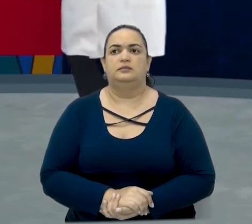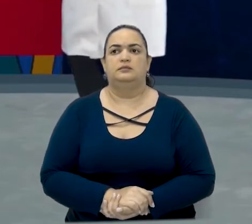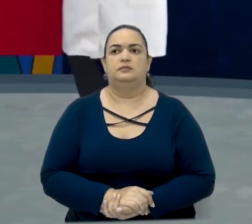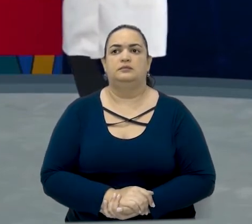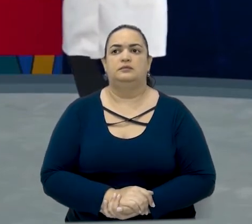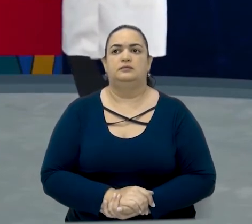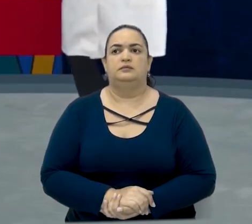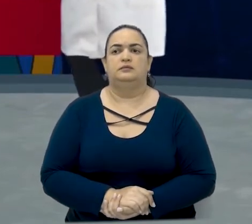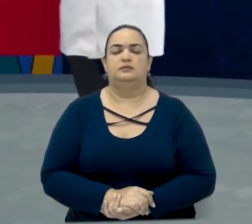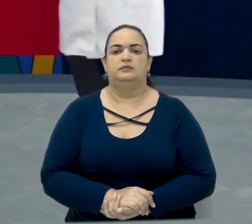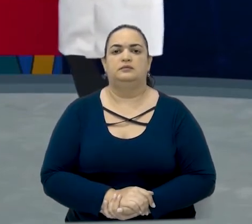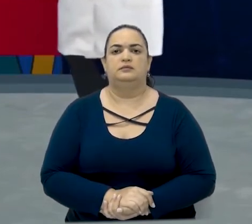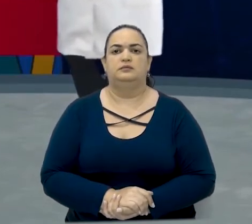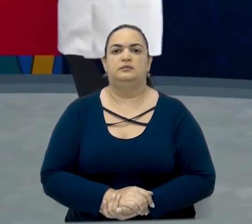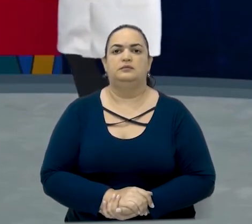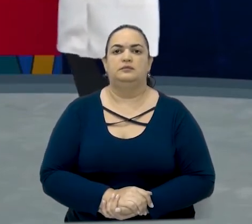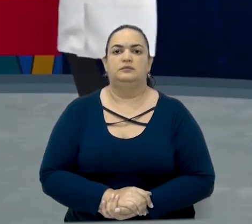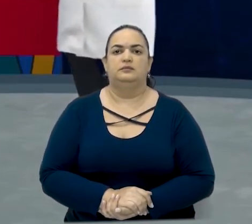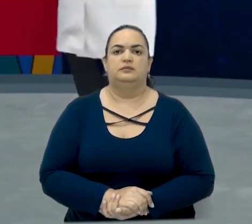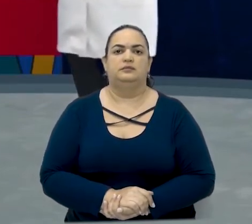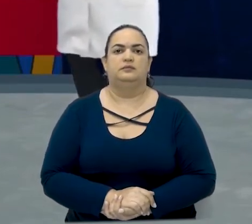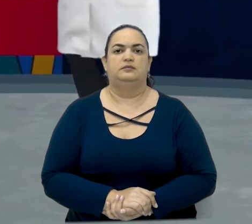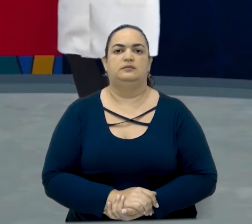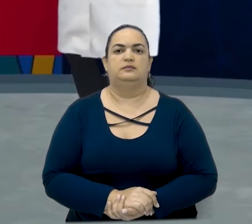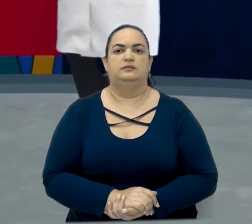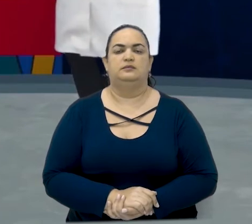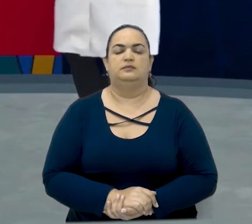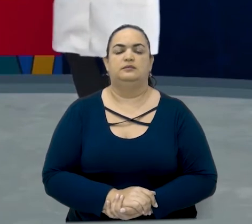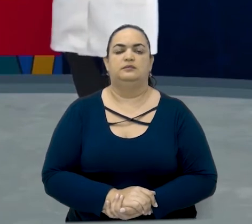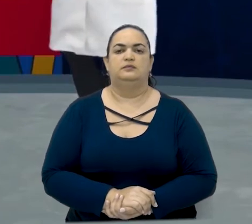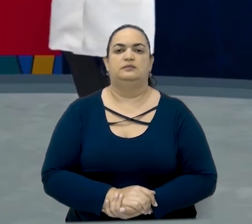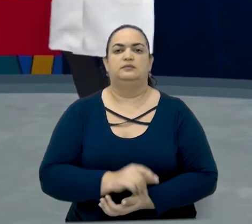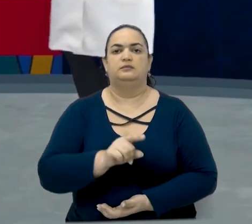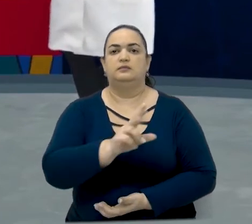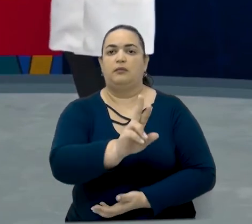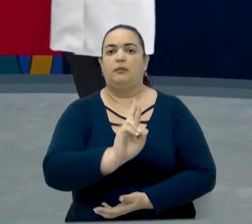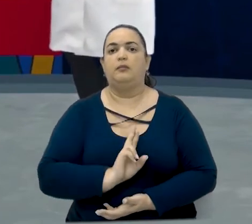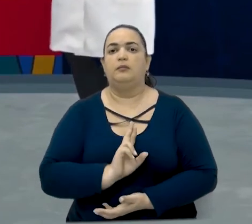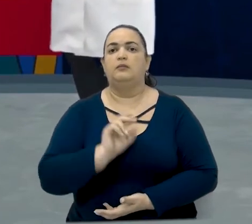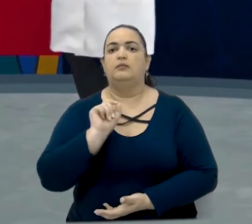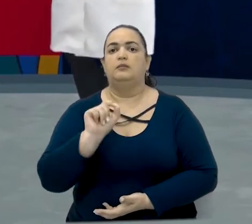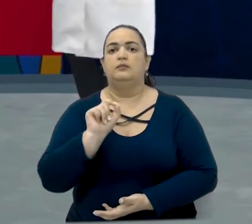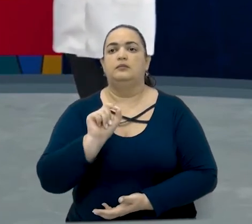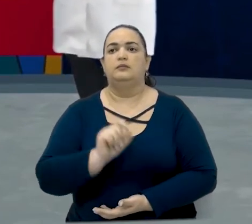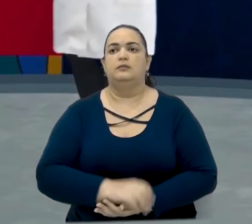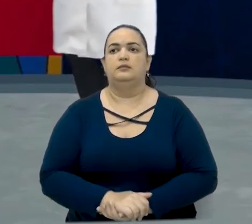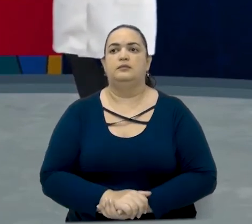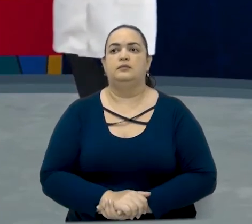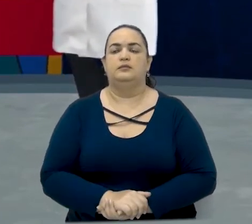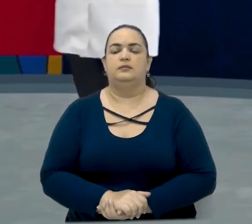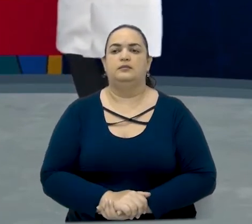nationality? Qual é a sua nacionalidade? Então a resposta deles qual foi?